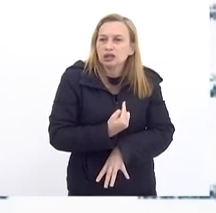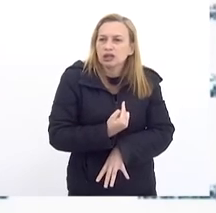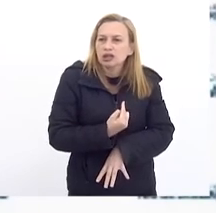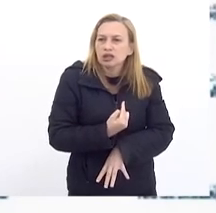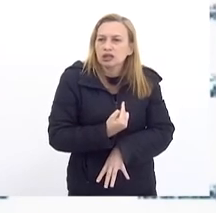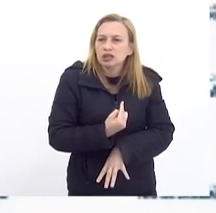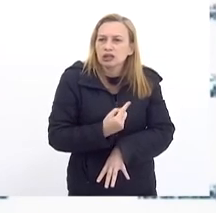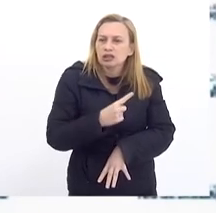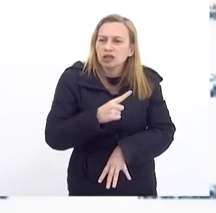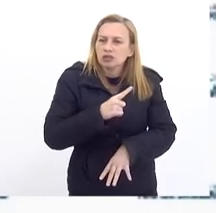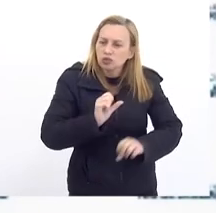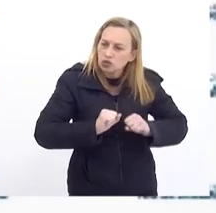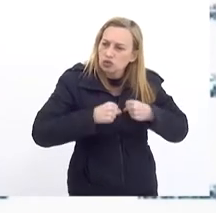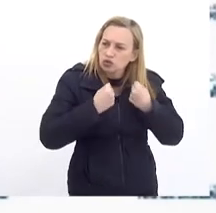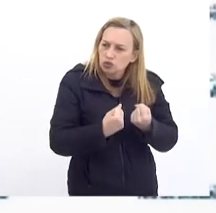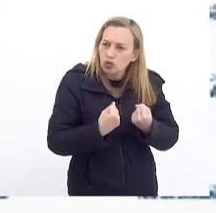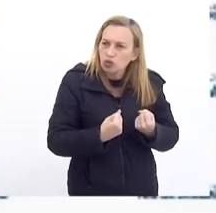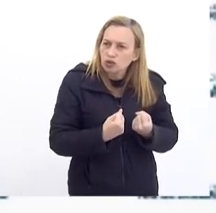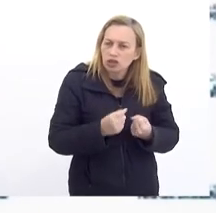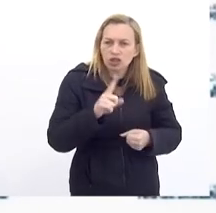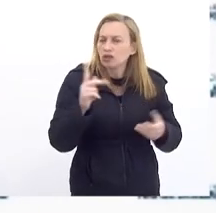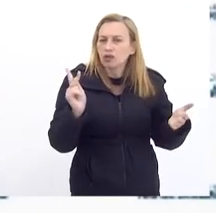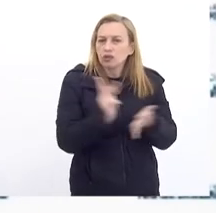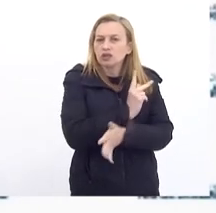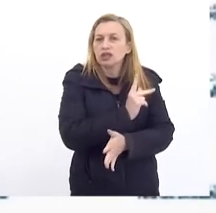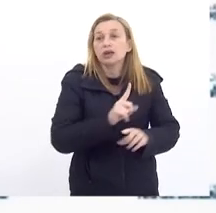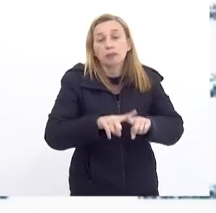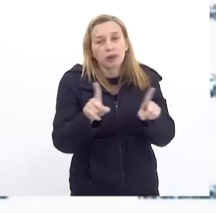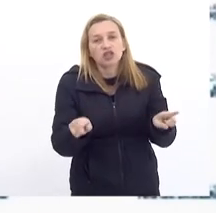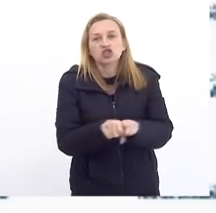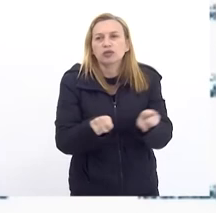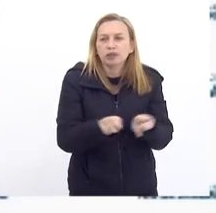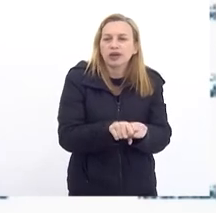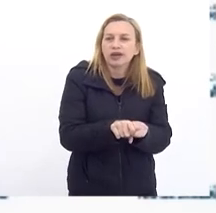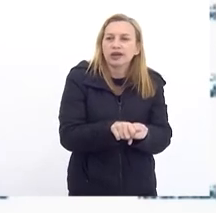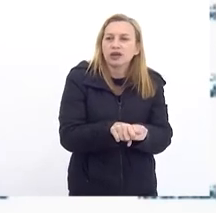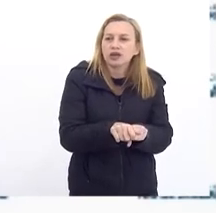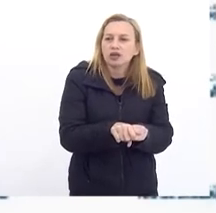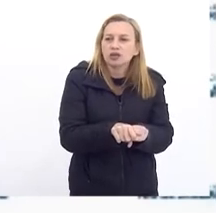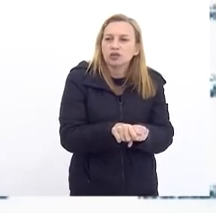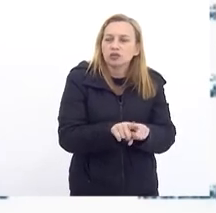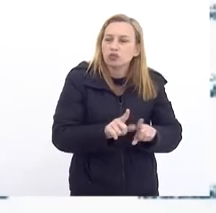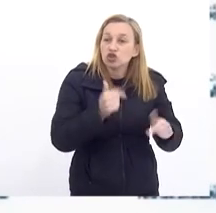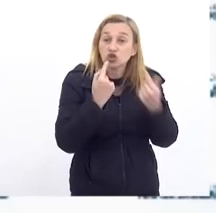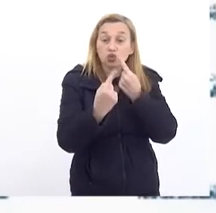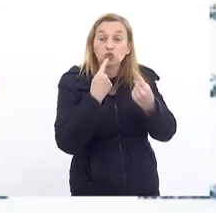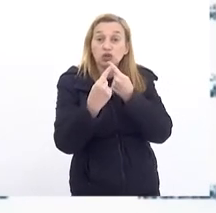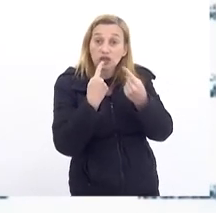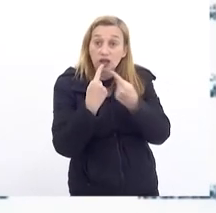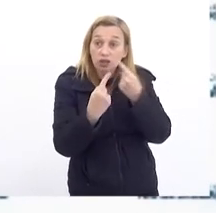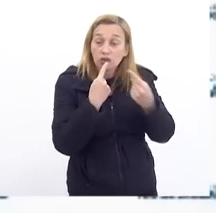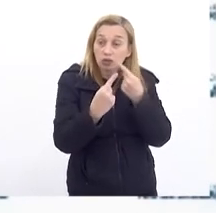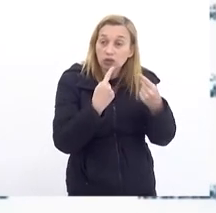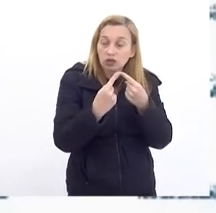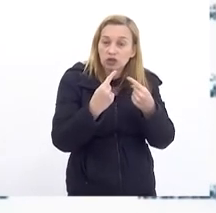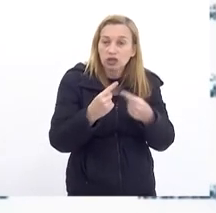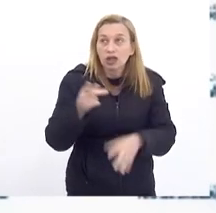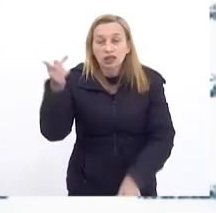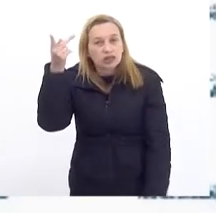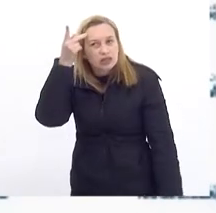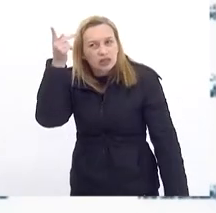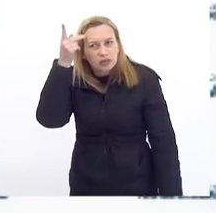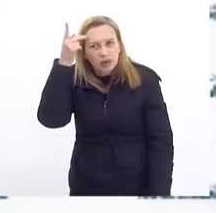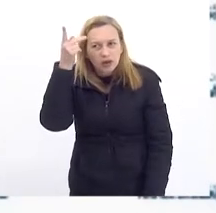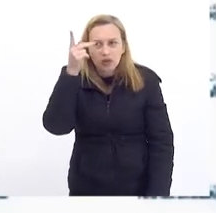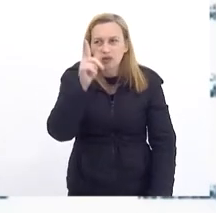Todo o rigor Para que Isso não ocorra Mas também tem Uma discussão Que se Traz de São Paulo Quando a